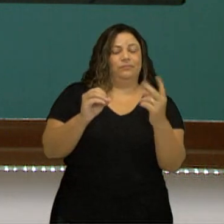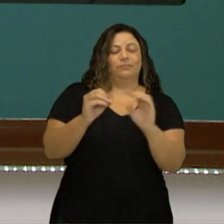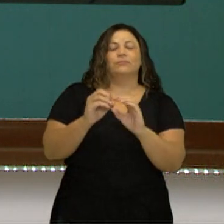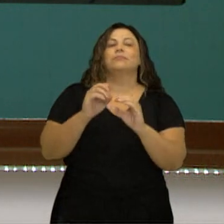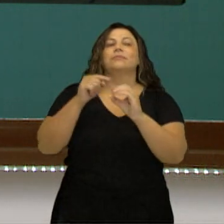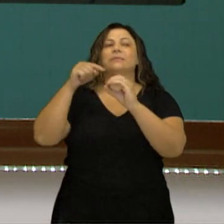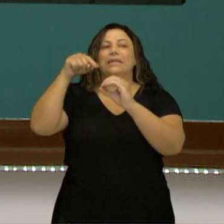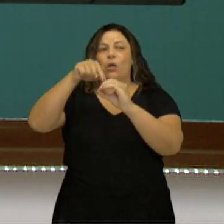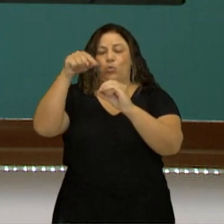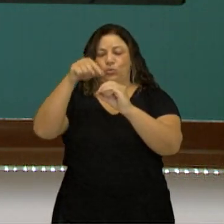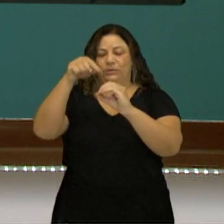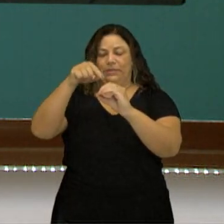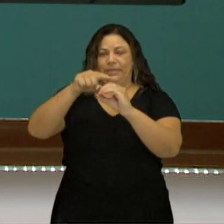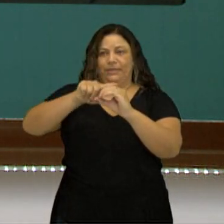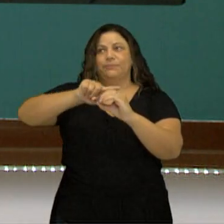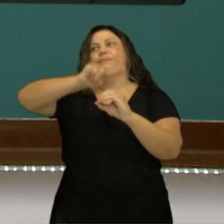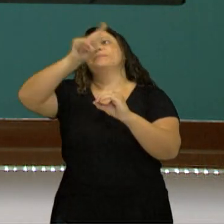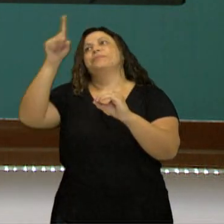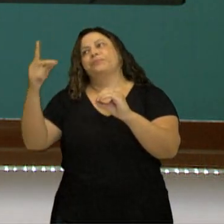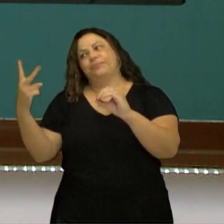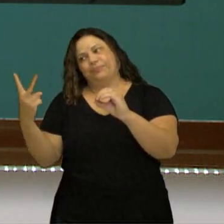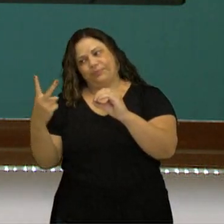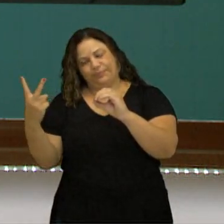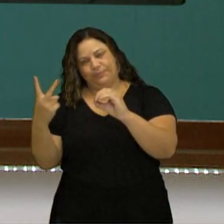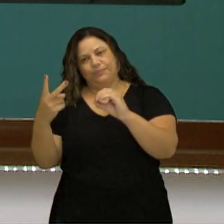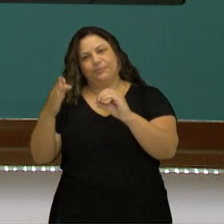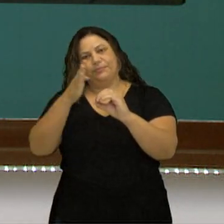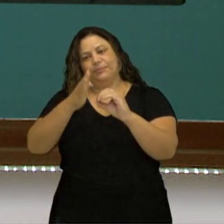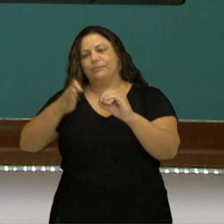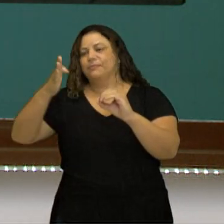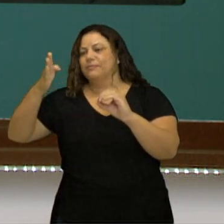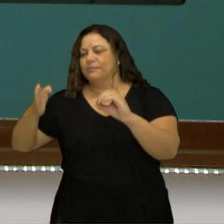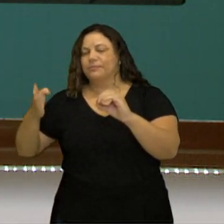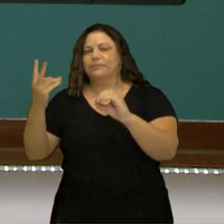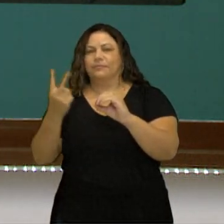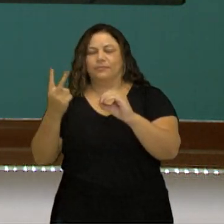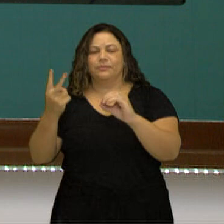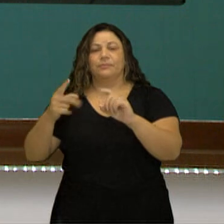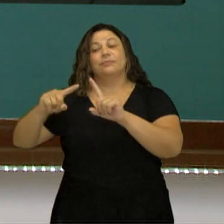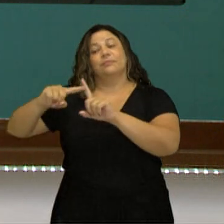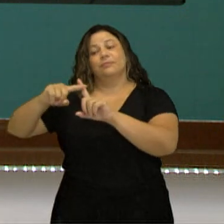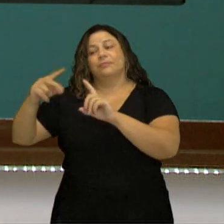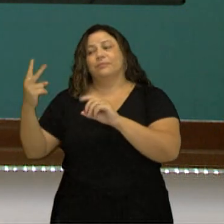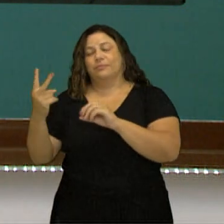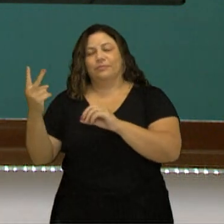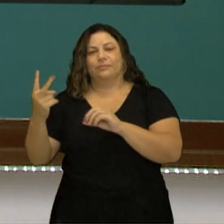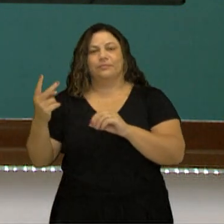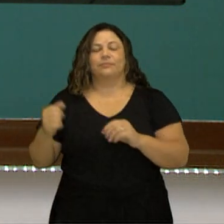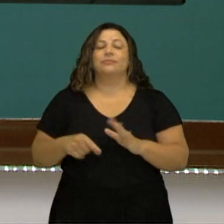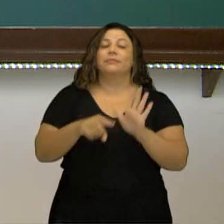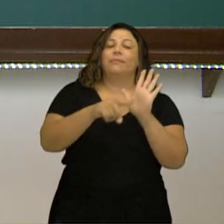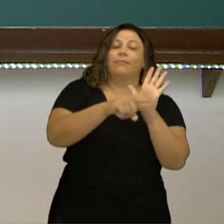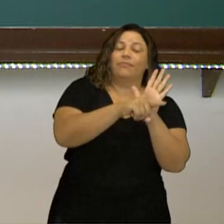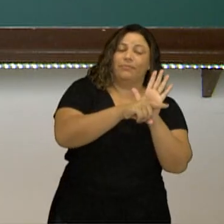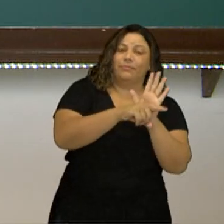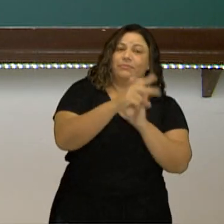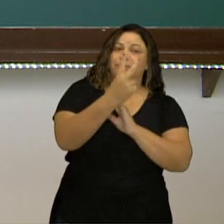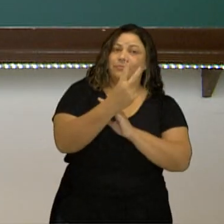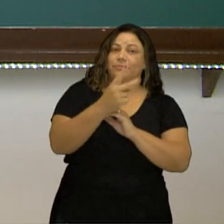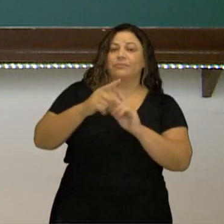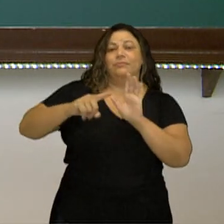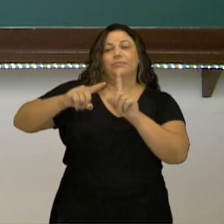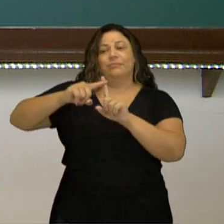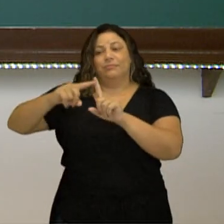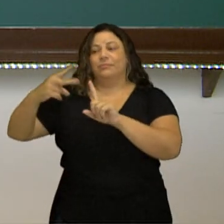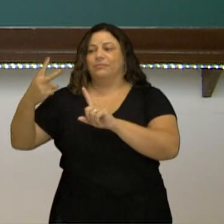direita vai ter que ter também duas unidades. Então, só pode ser o mais 2. Então, menos 2 e mais 2 são números opostos,